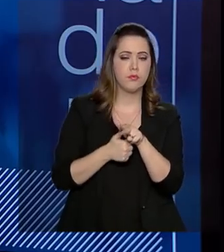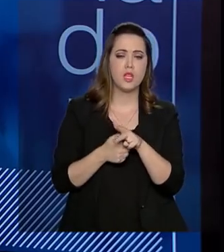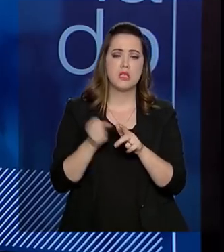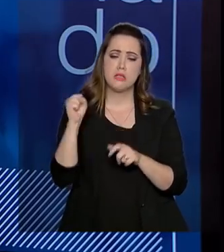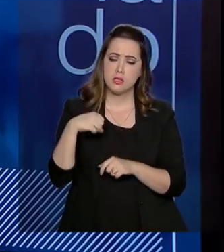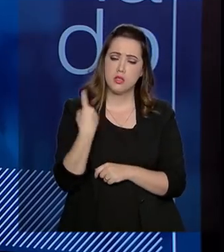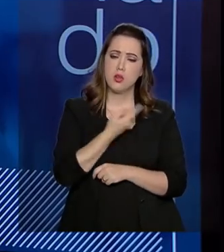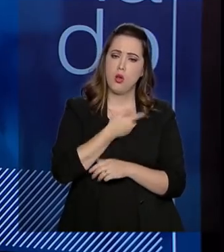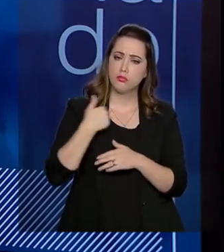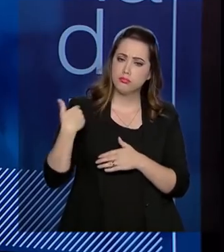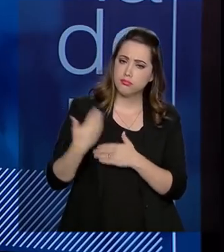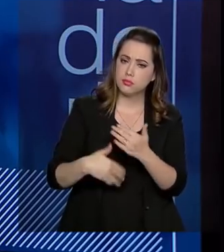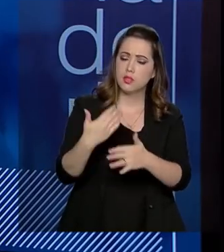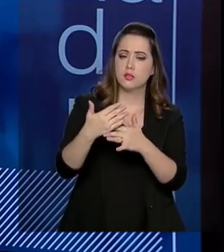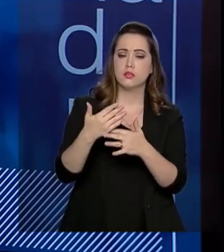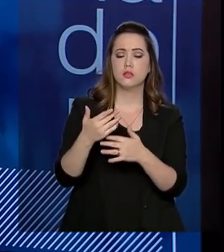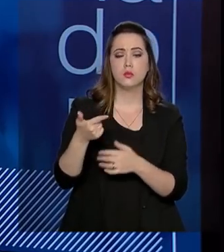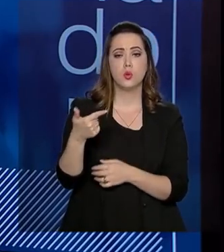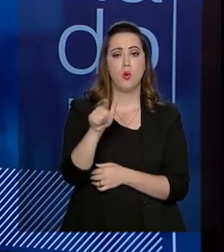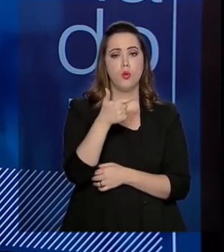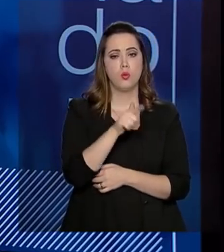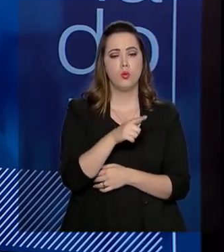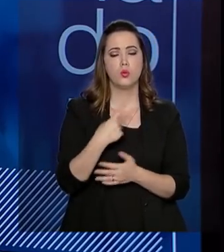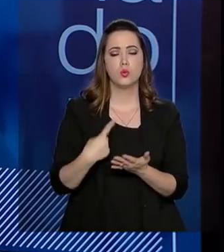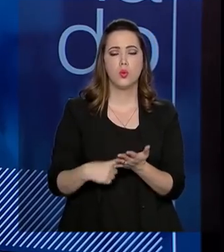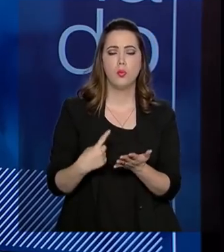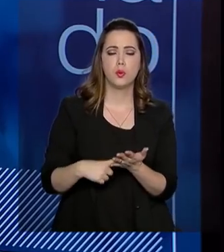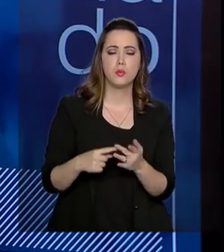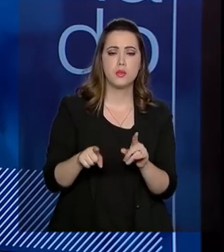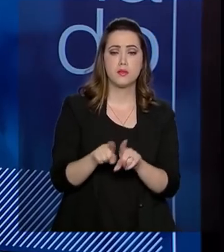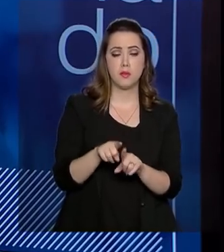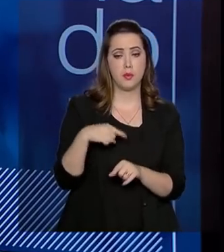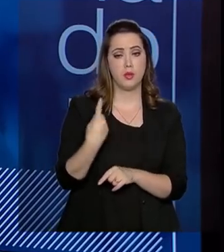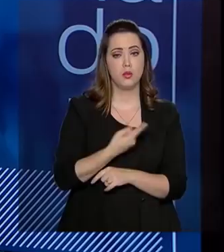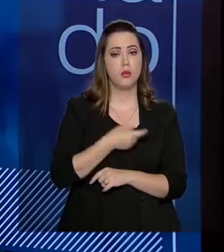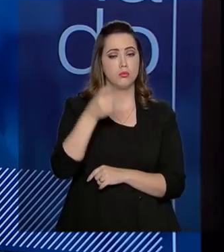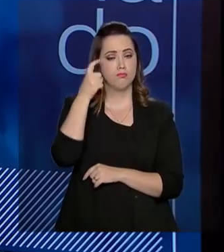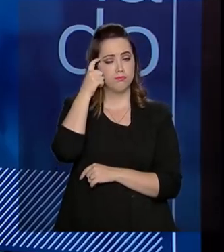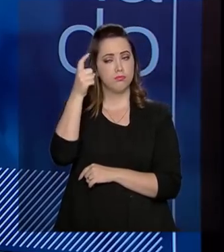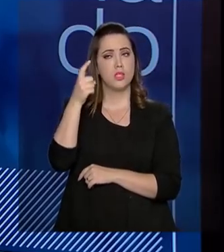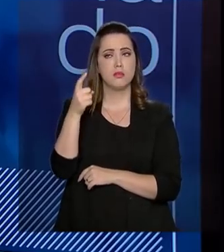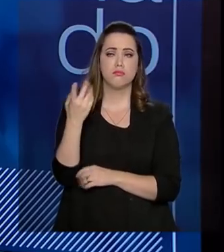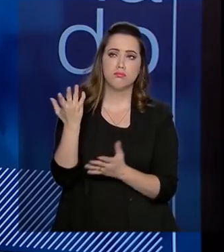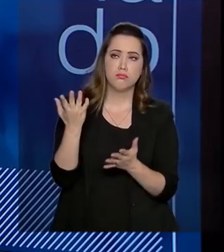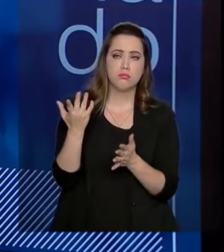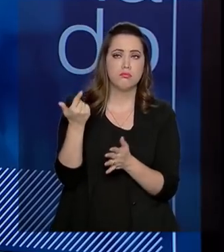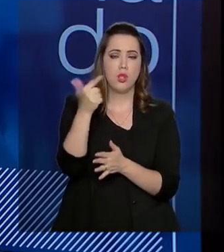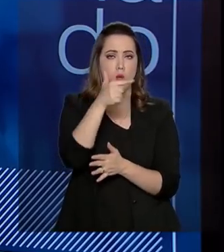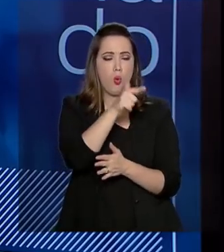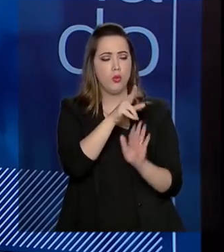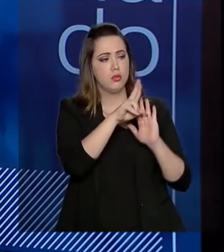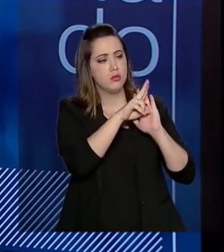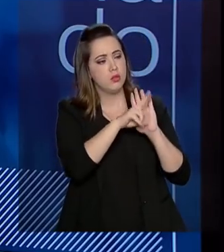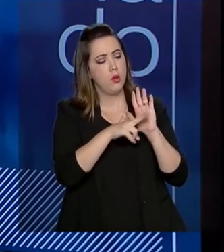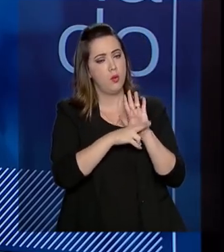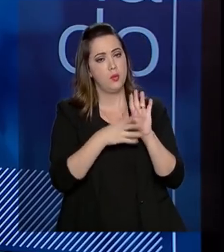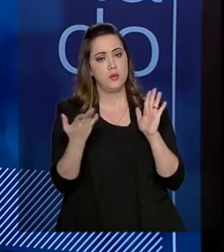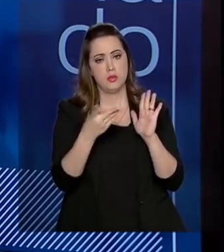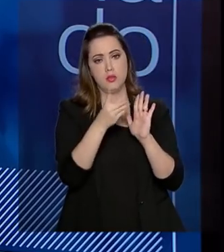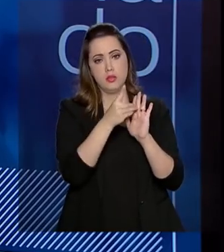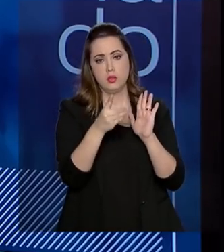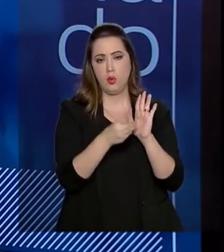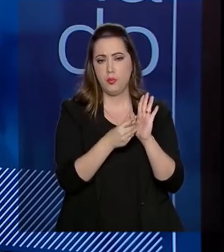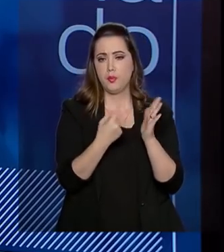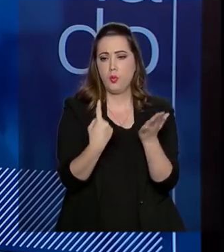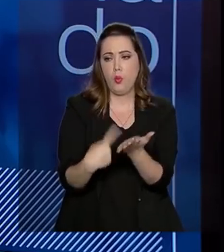claro que hoje nós estamos andando com outras pautas também, já estamos pensando em novos normativos, estamos agora soltando o decreto de